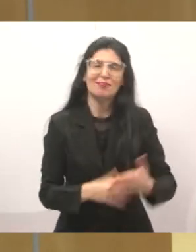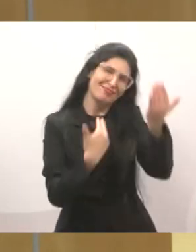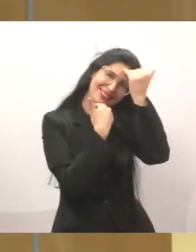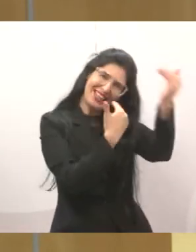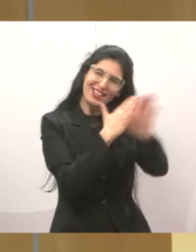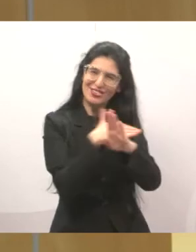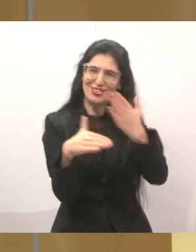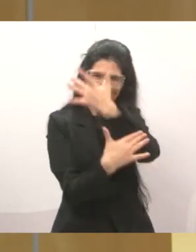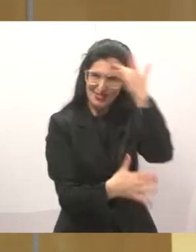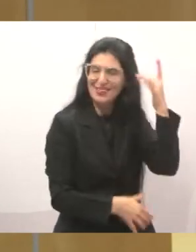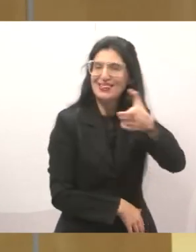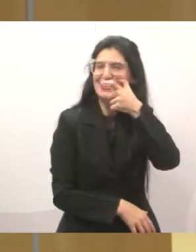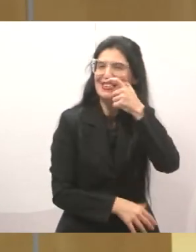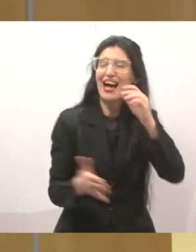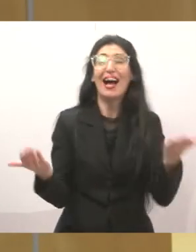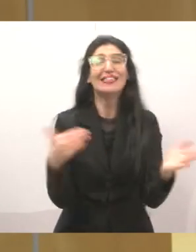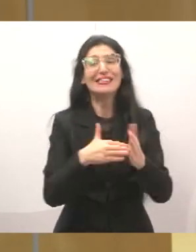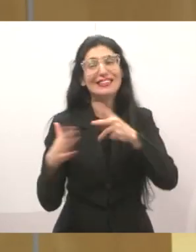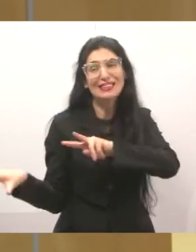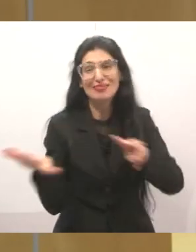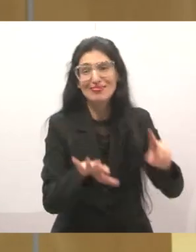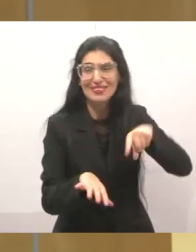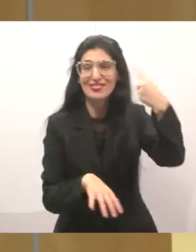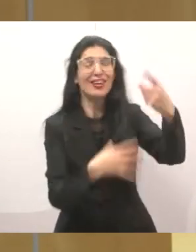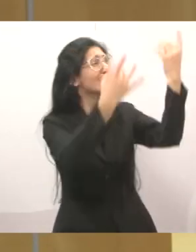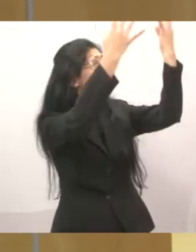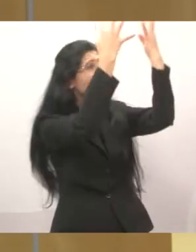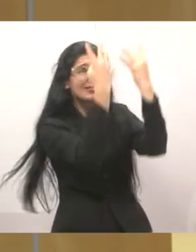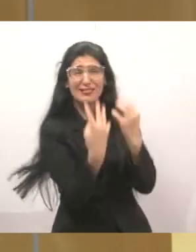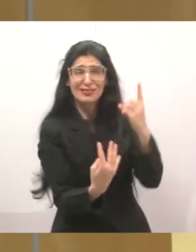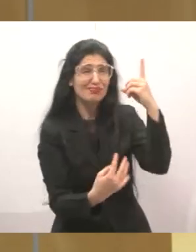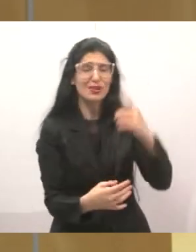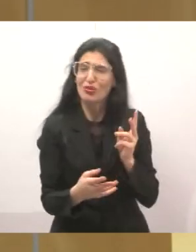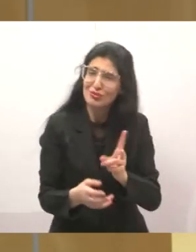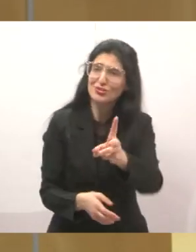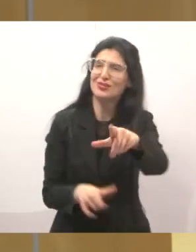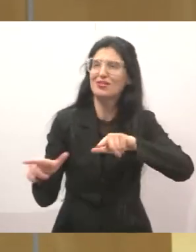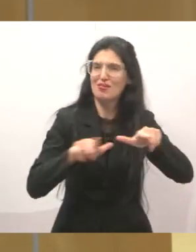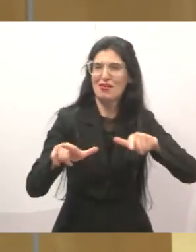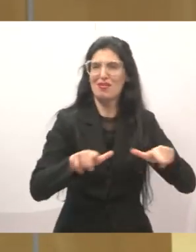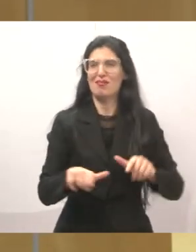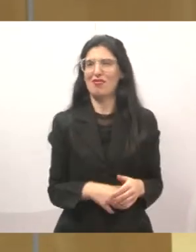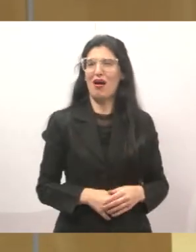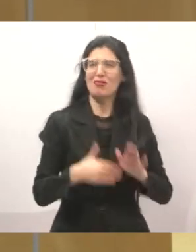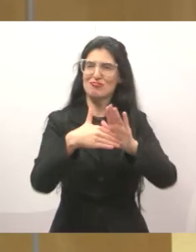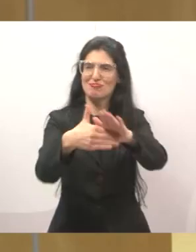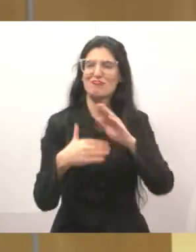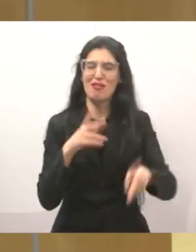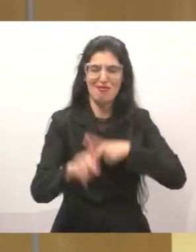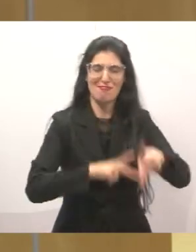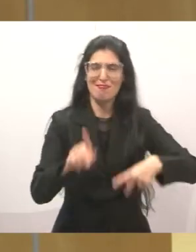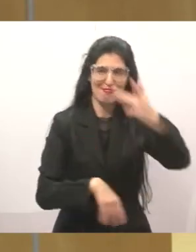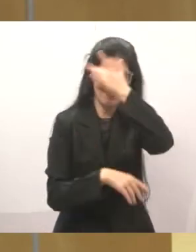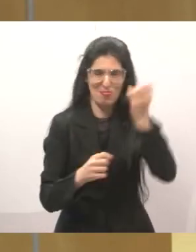o nosso trabalho, e até a semana que vem, se Deus assim permitir, aqui estaremos para falar em nome do povo, da população. Boa tarde a todos e fiquem com Deus. Boa tarde todos fiquem